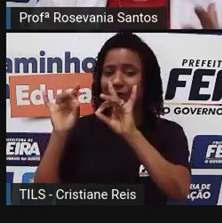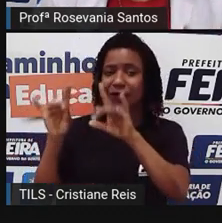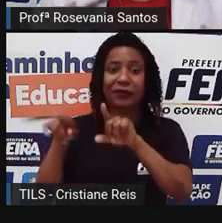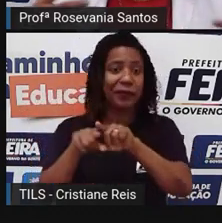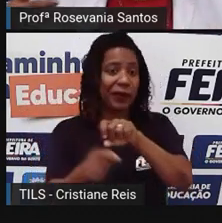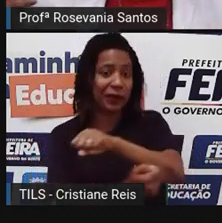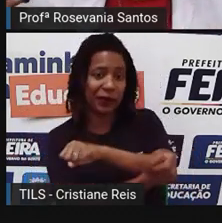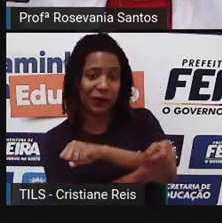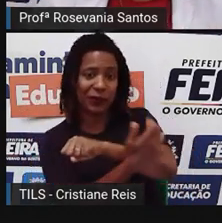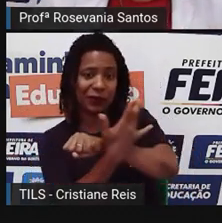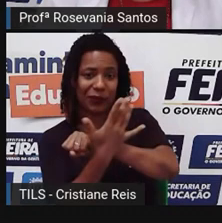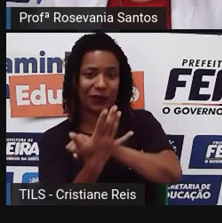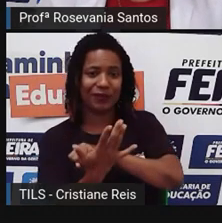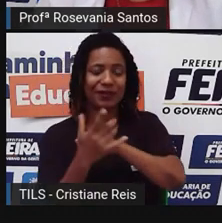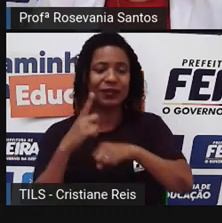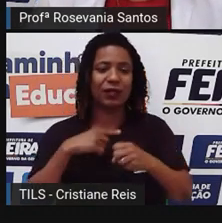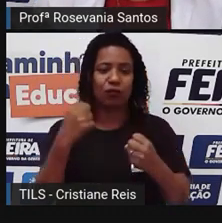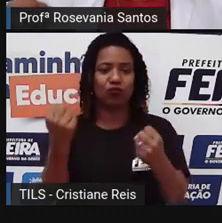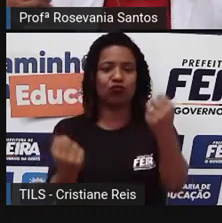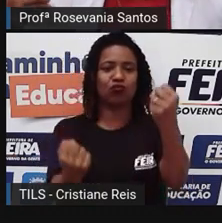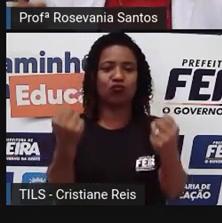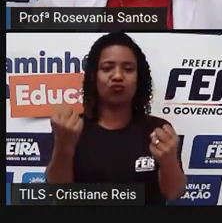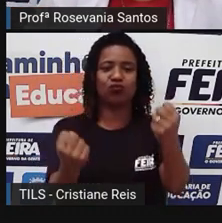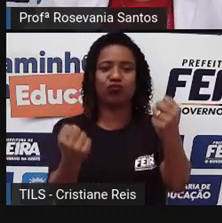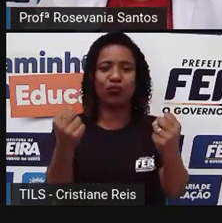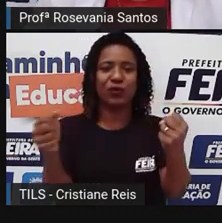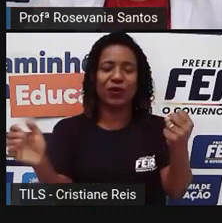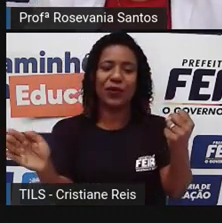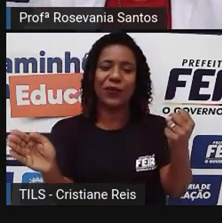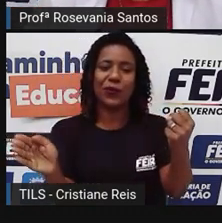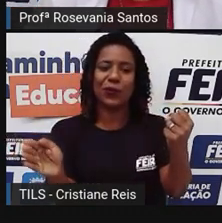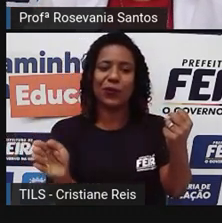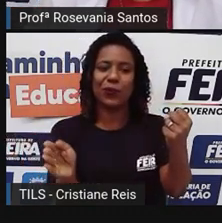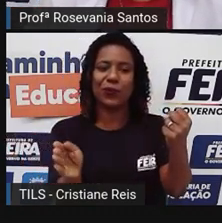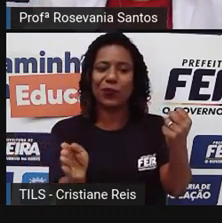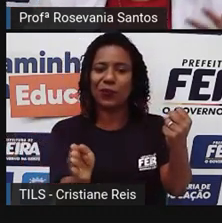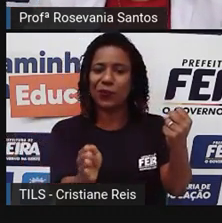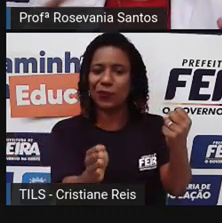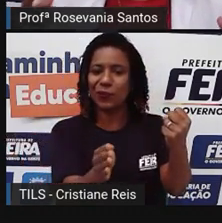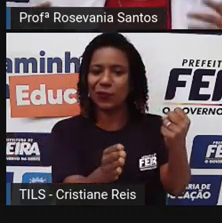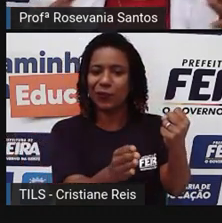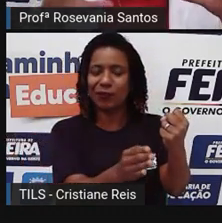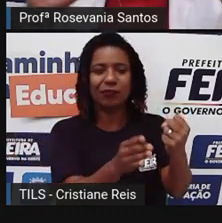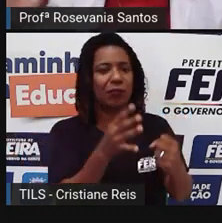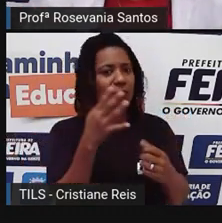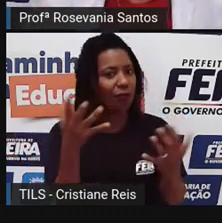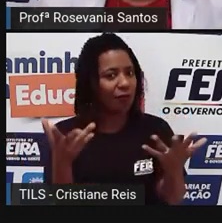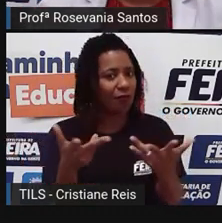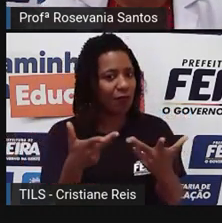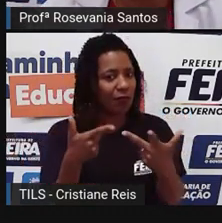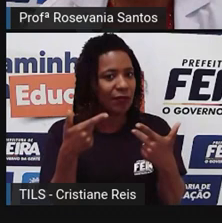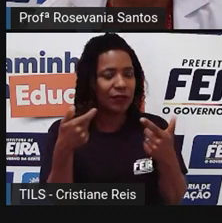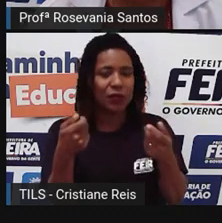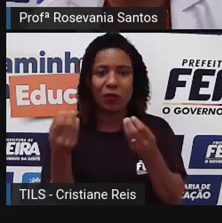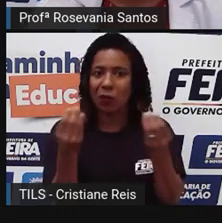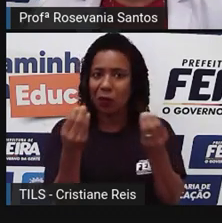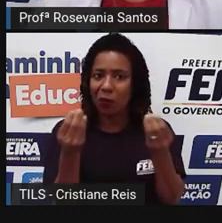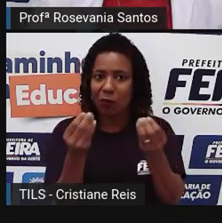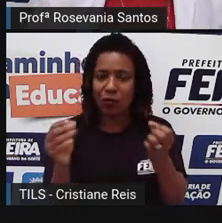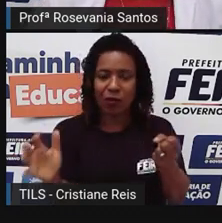coletadeiras, essas máquinas que a gente tem hoje, elas já são tão eficientes que eu fico até pensando, meu Deus, como é que funciona, né,